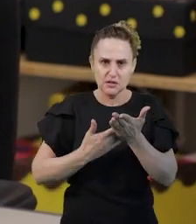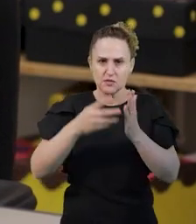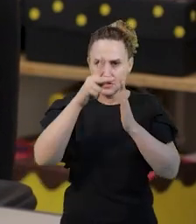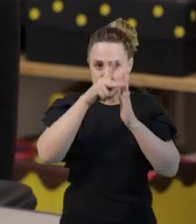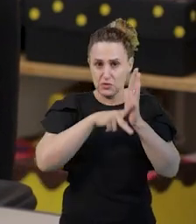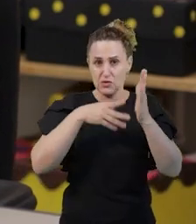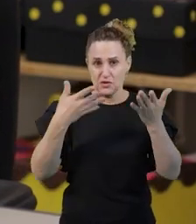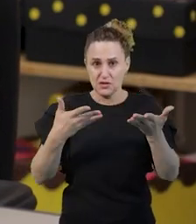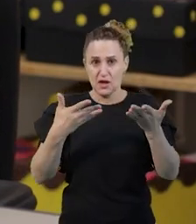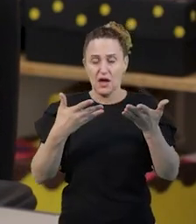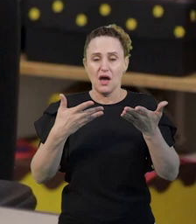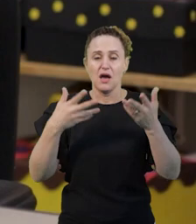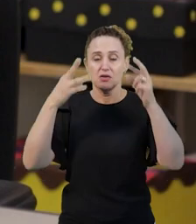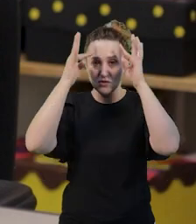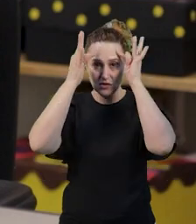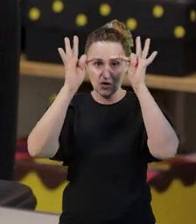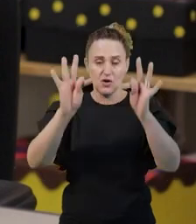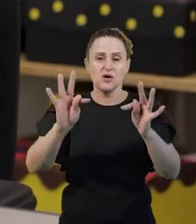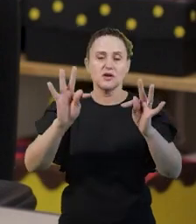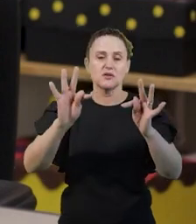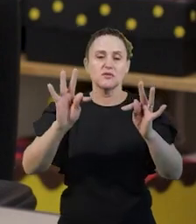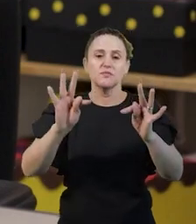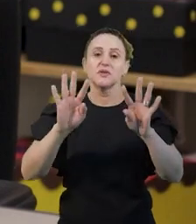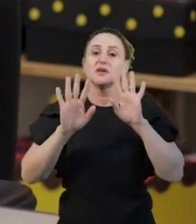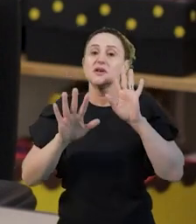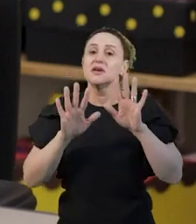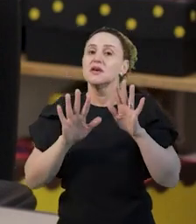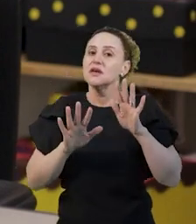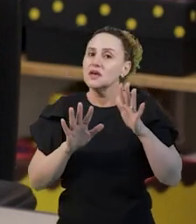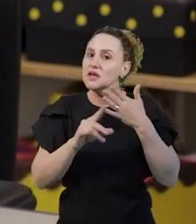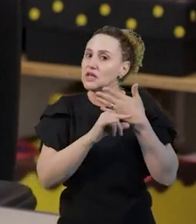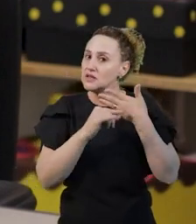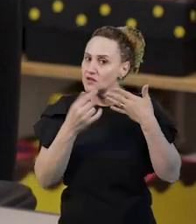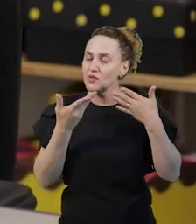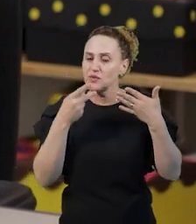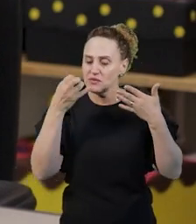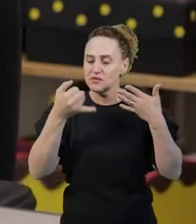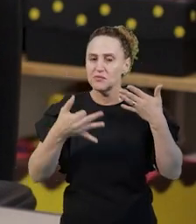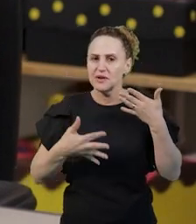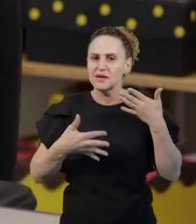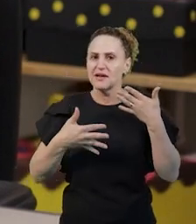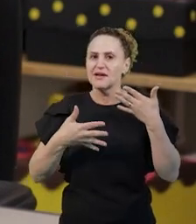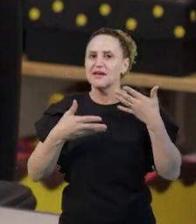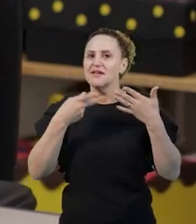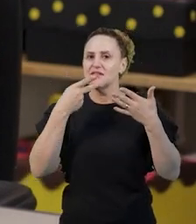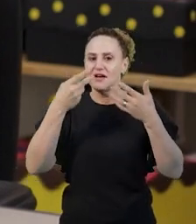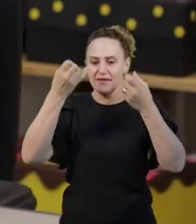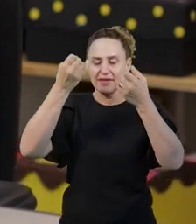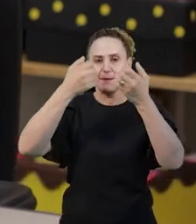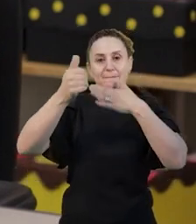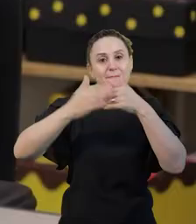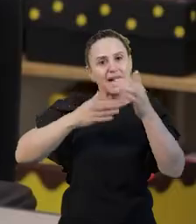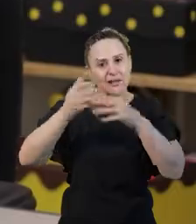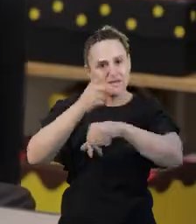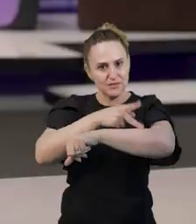em termos teóricos e, a depender do autor, haverá um direcionamento em nossa prática pedagógica.